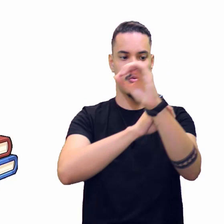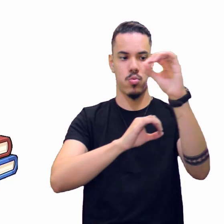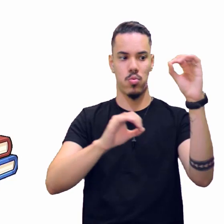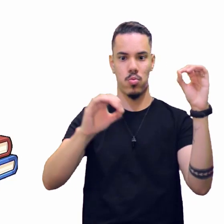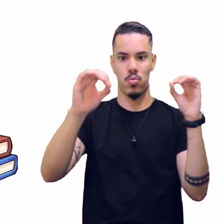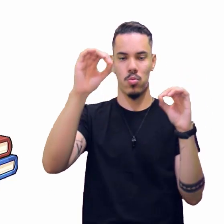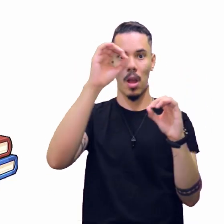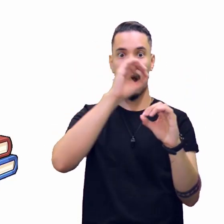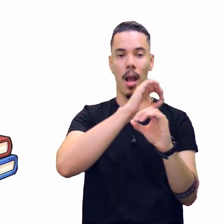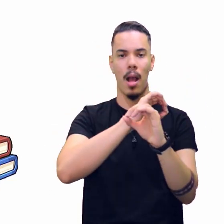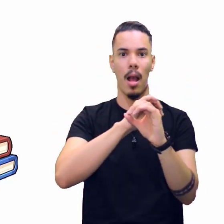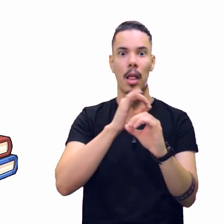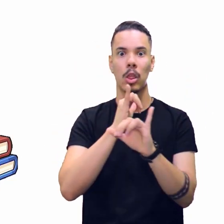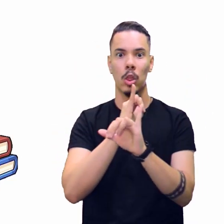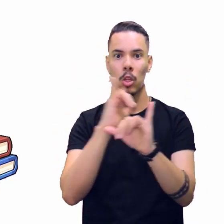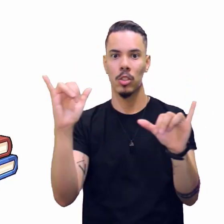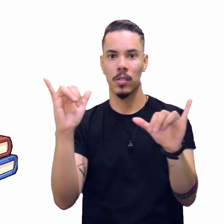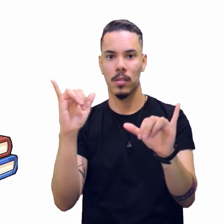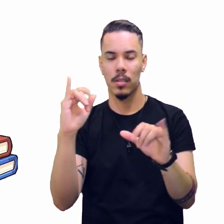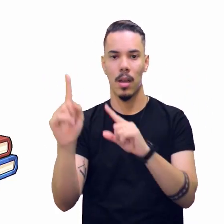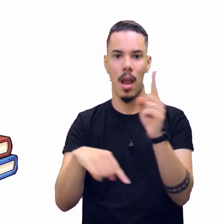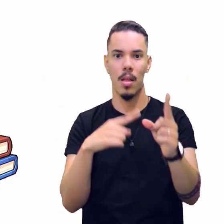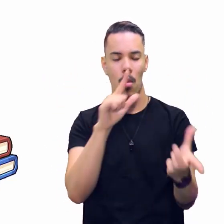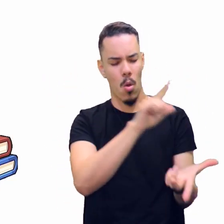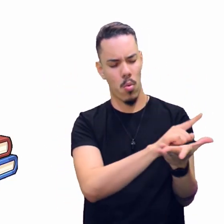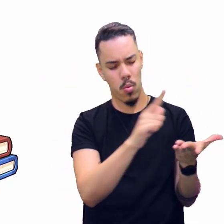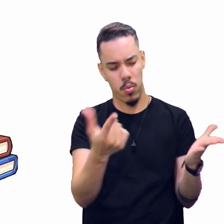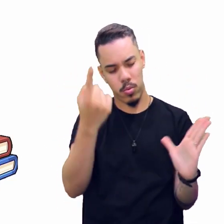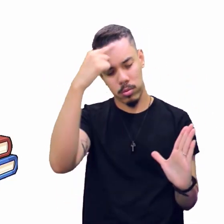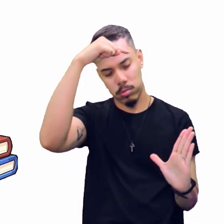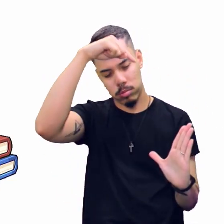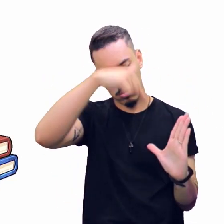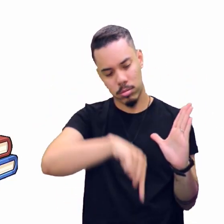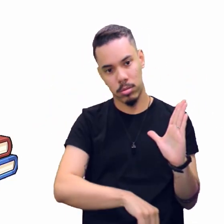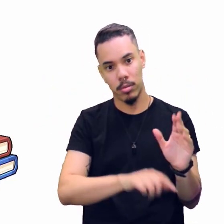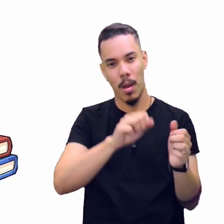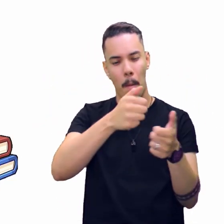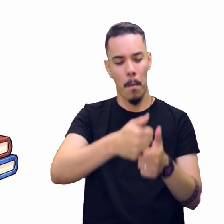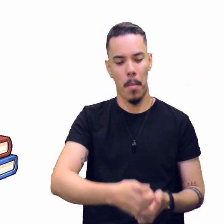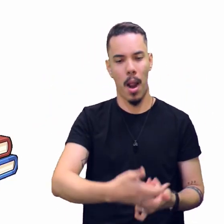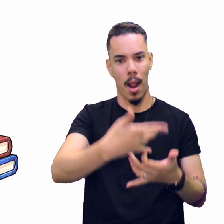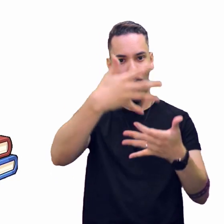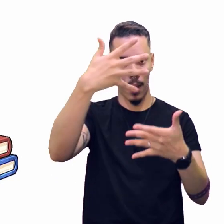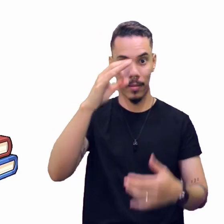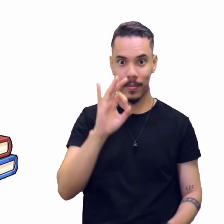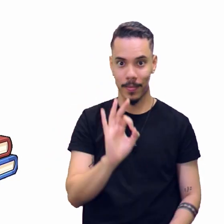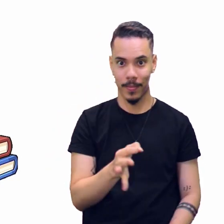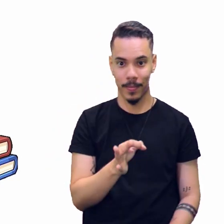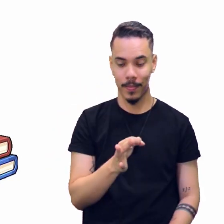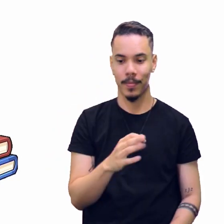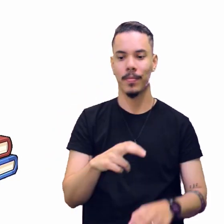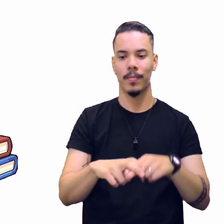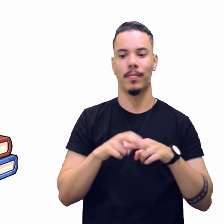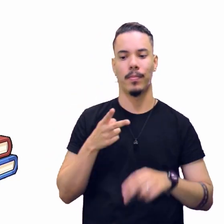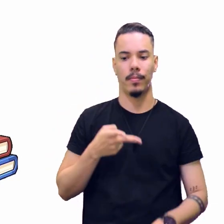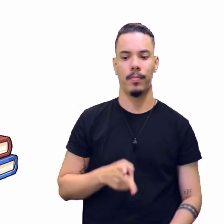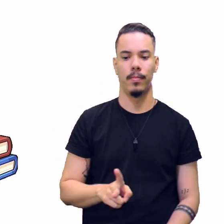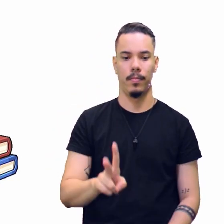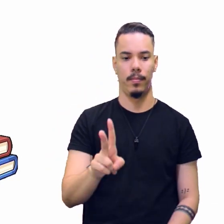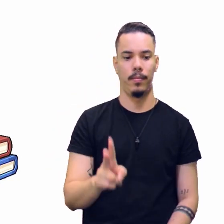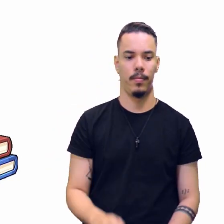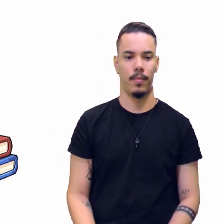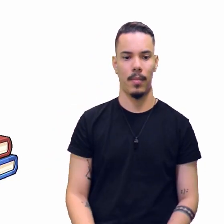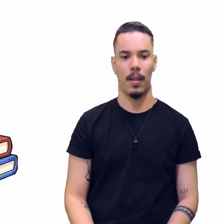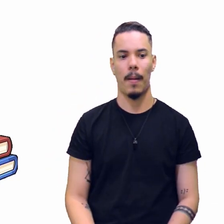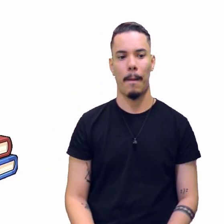reportagem? Exatamente. Tá certinho? Então, vamos lá, Amadinho. Vamos dando sequência aqui,